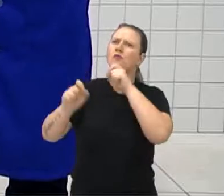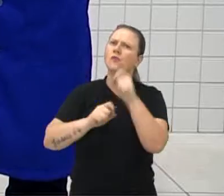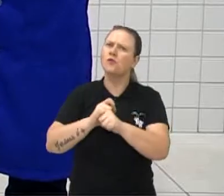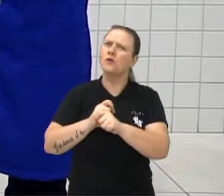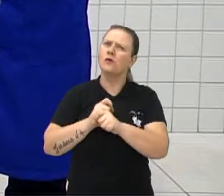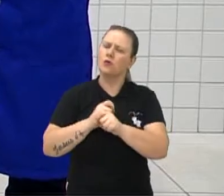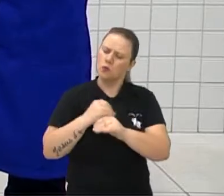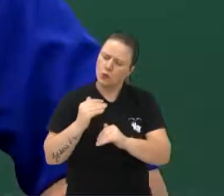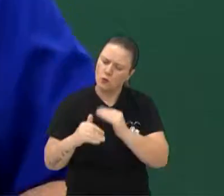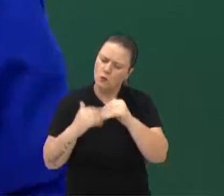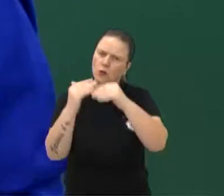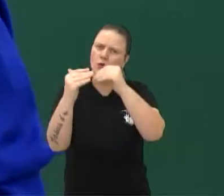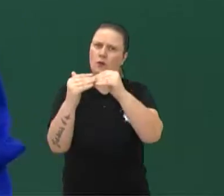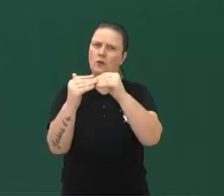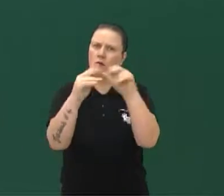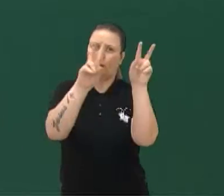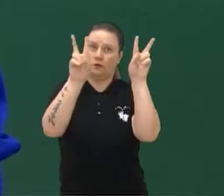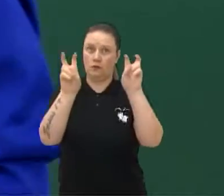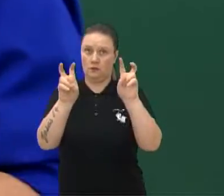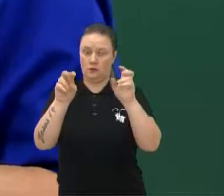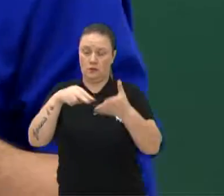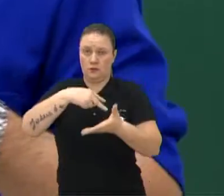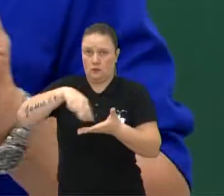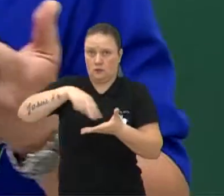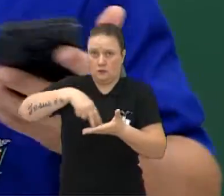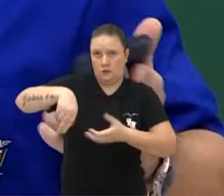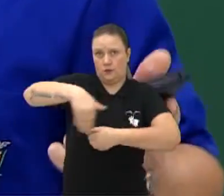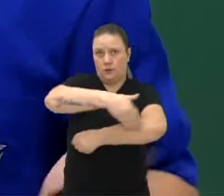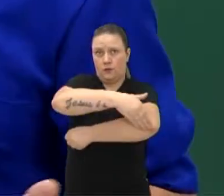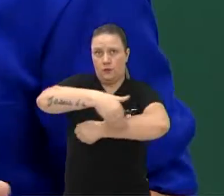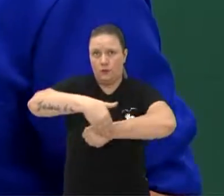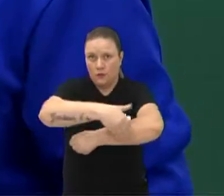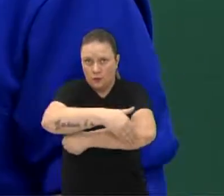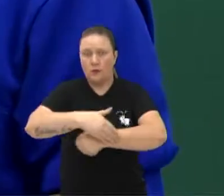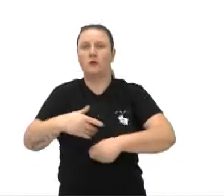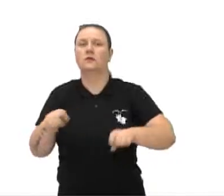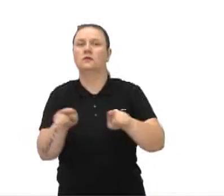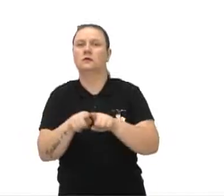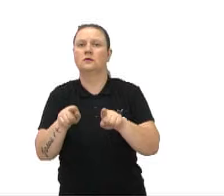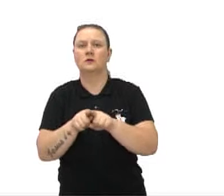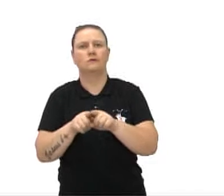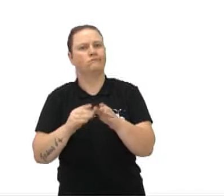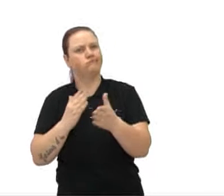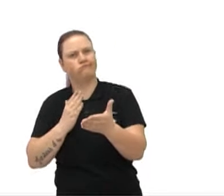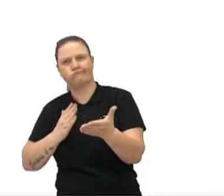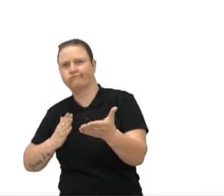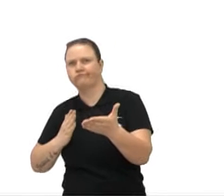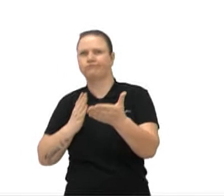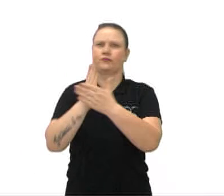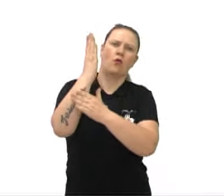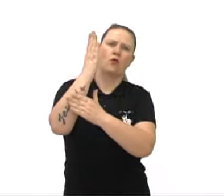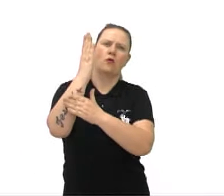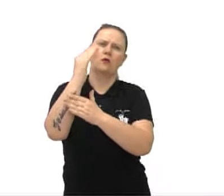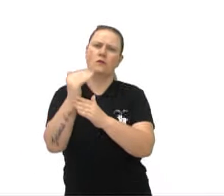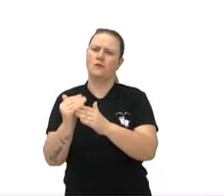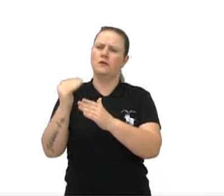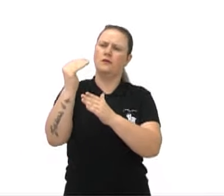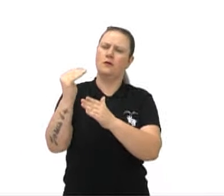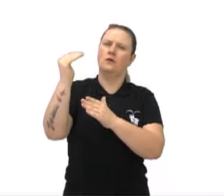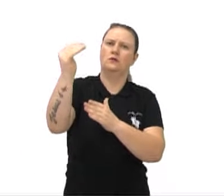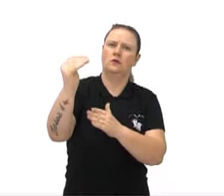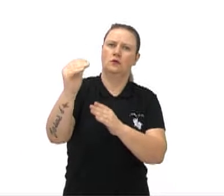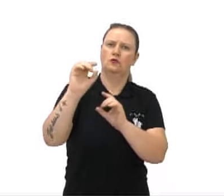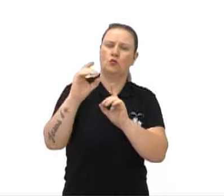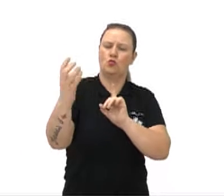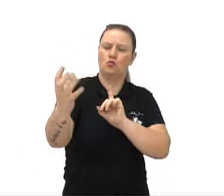pela dança urbana, que a dança ultrapassou os limites de ser apenas uma dança influenciada